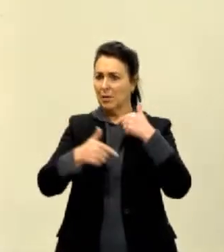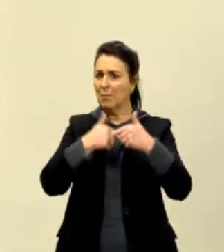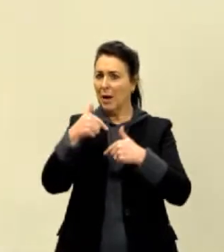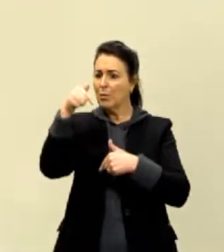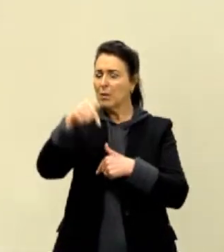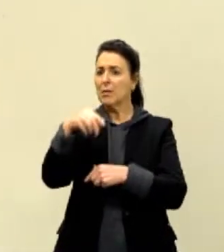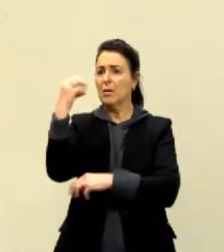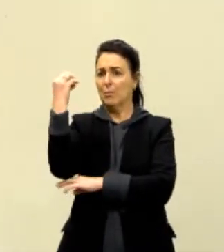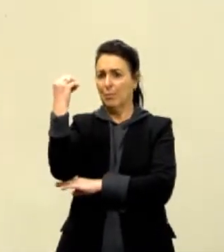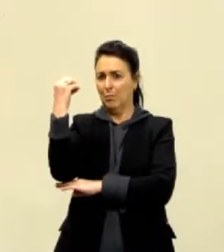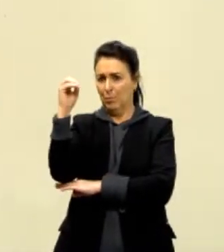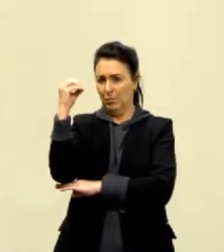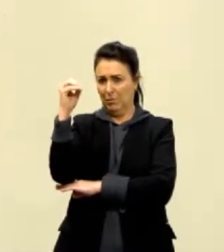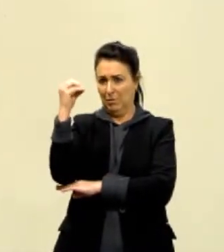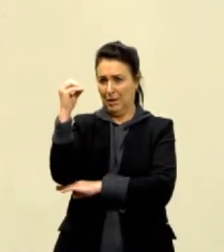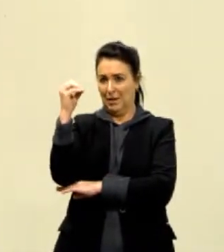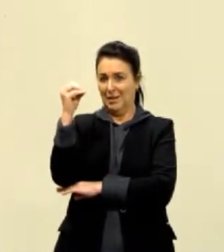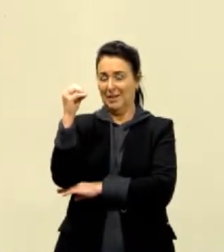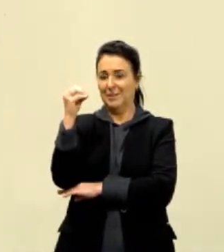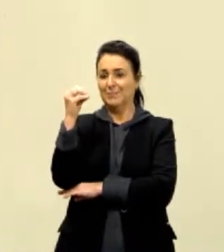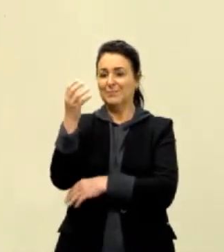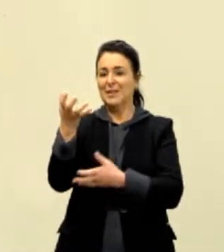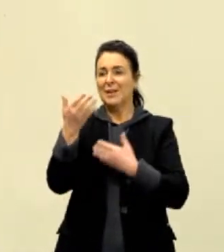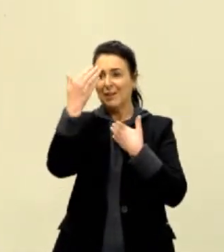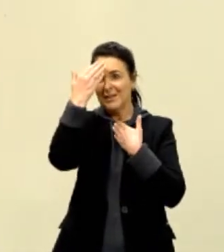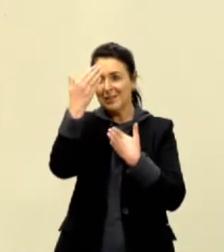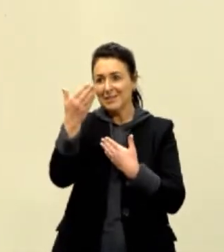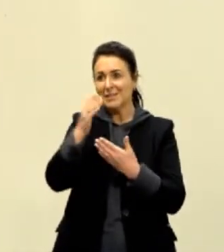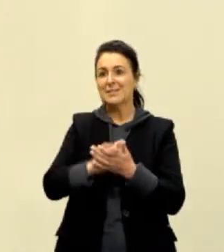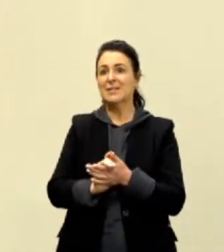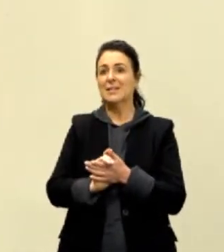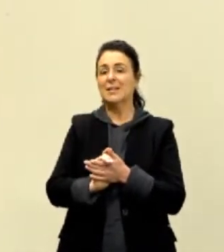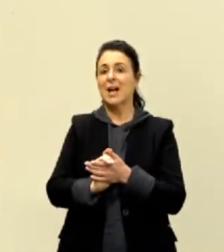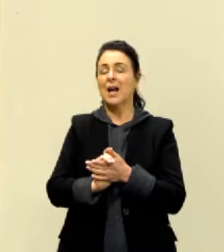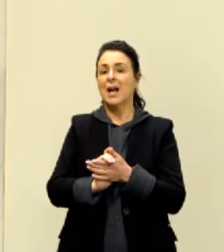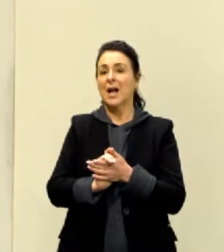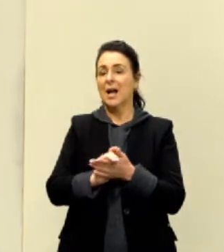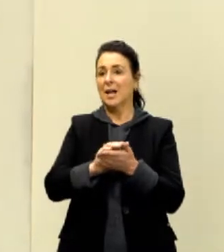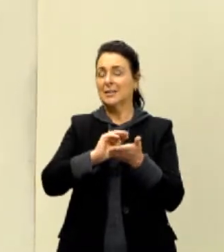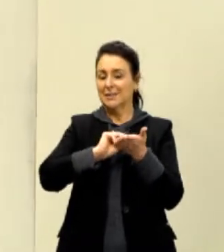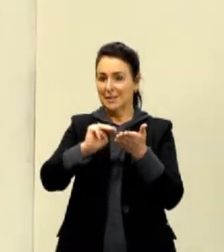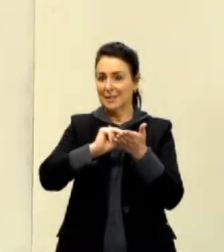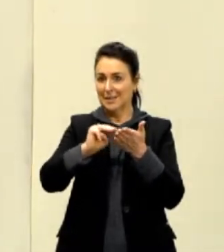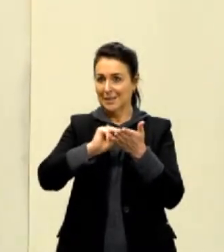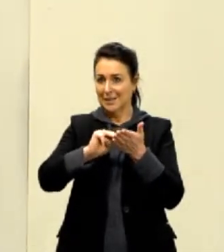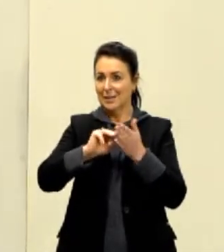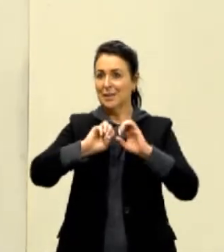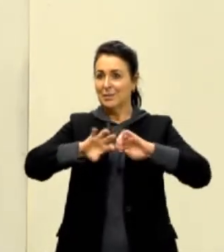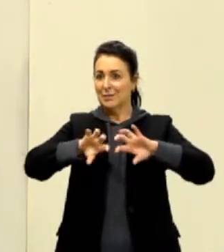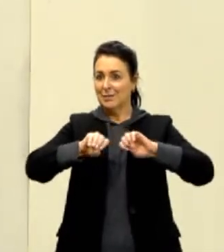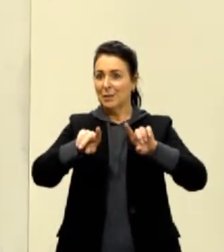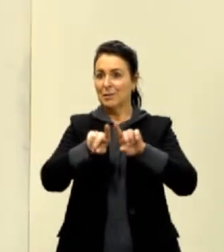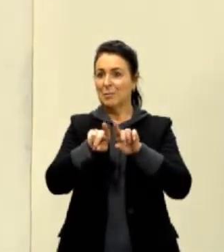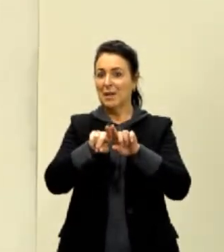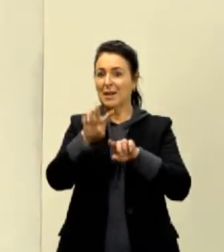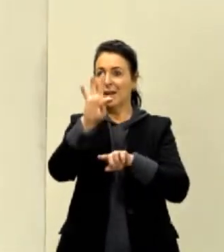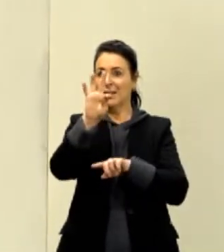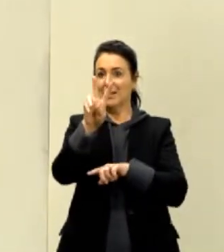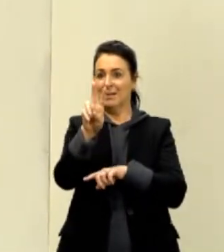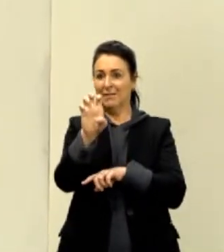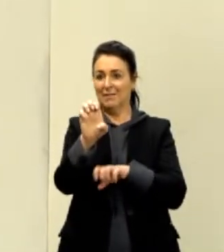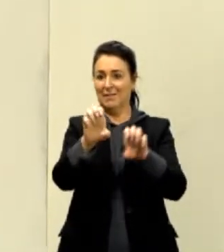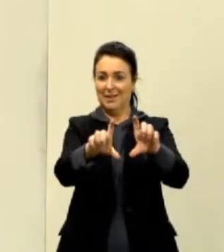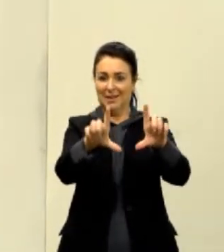de Porto Alegre e gostaria de agradecer à Secretaria de Educação e à TVE por ter